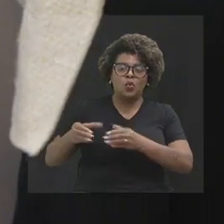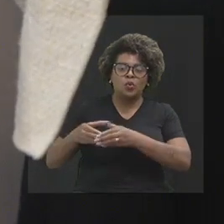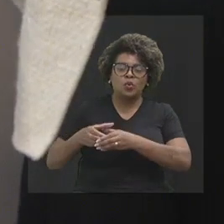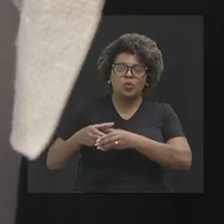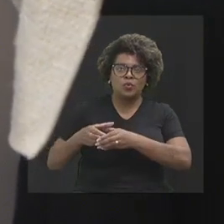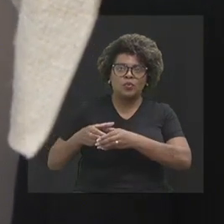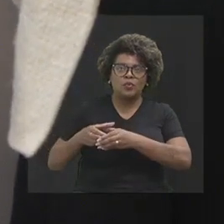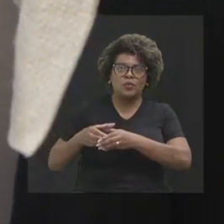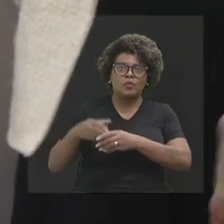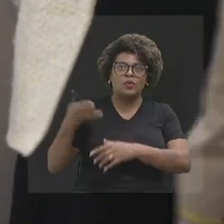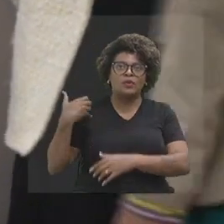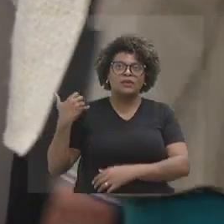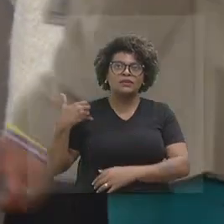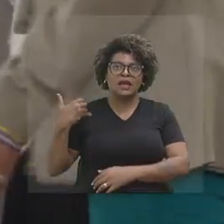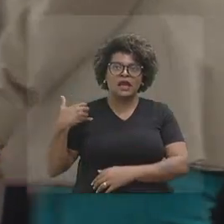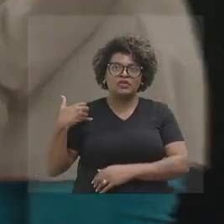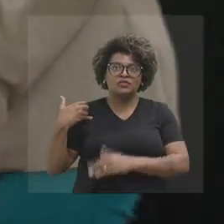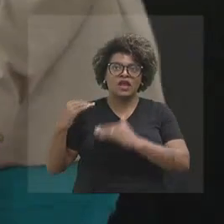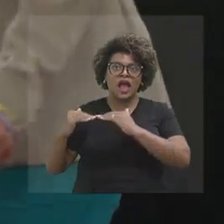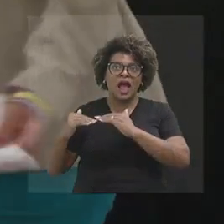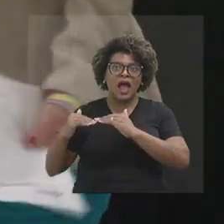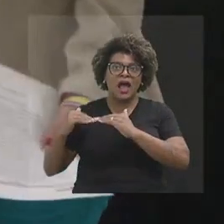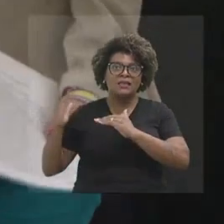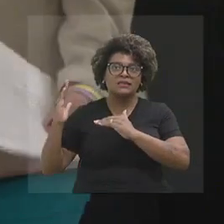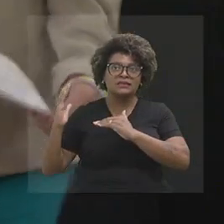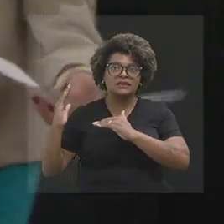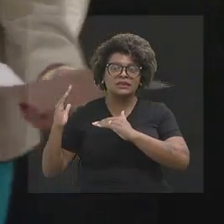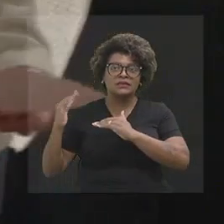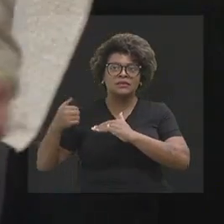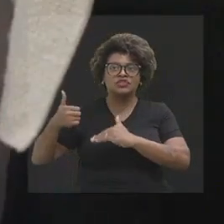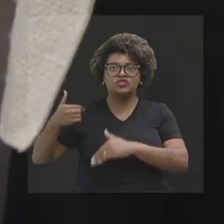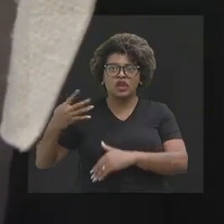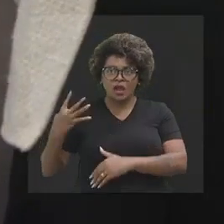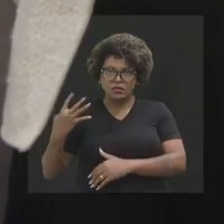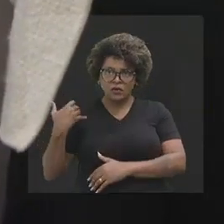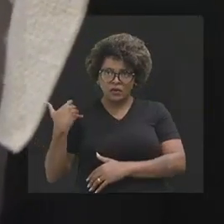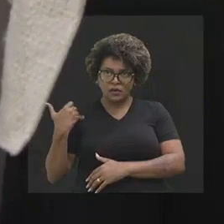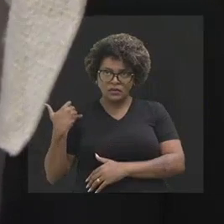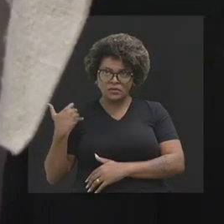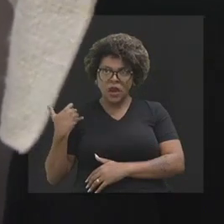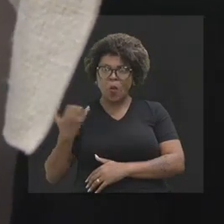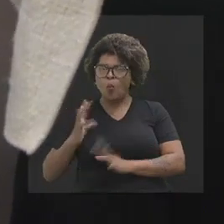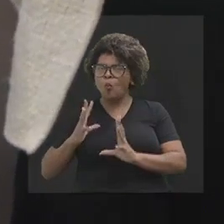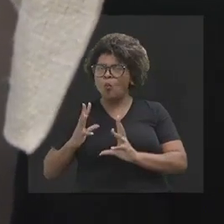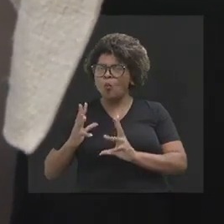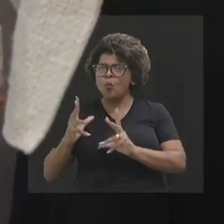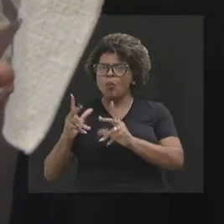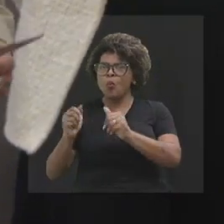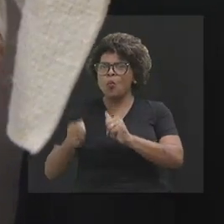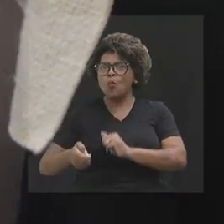Percebam que, acima de 14 anos, quase todas